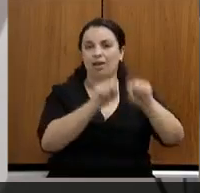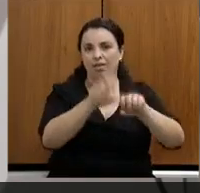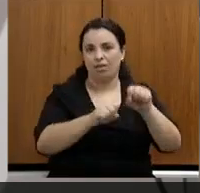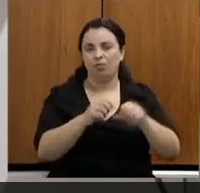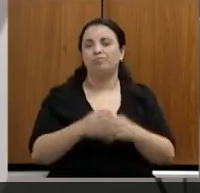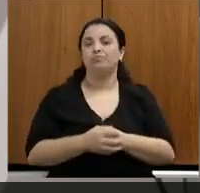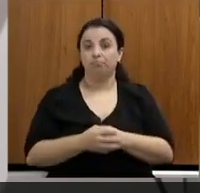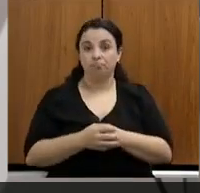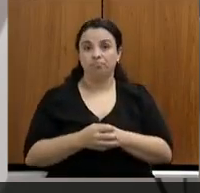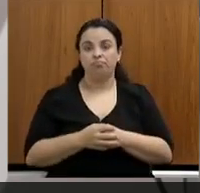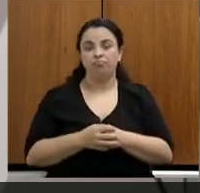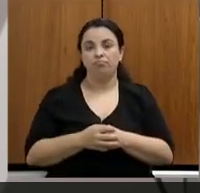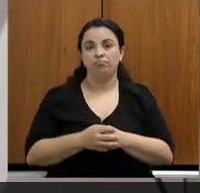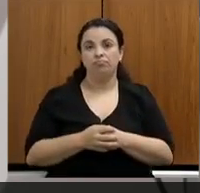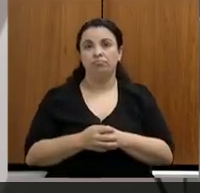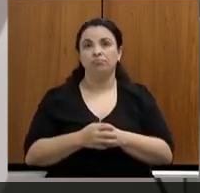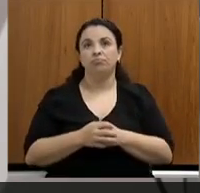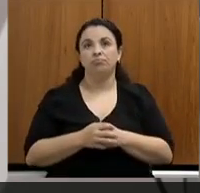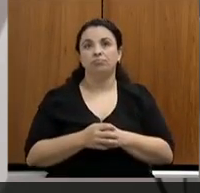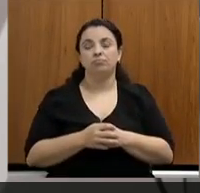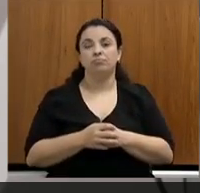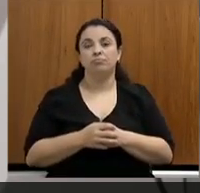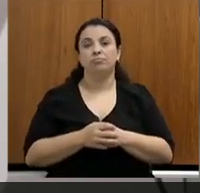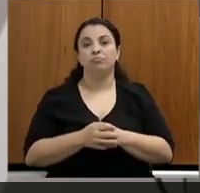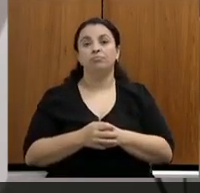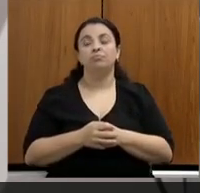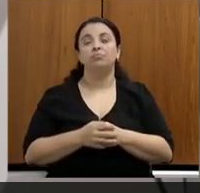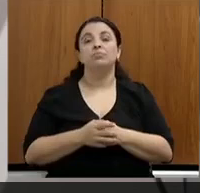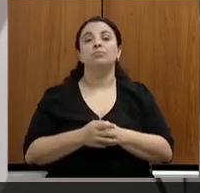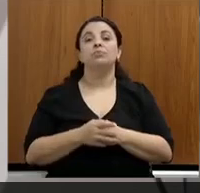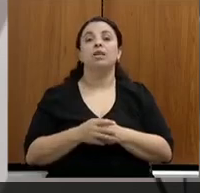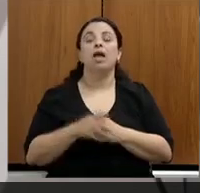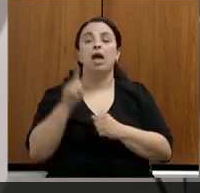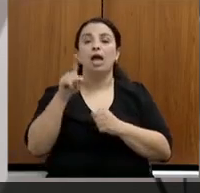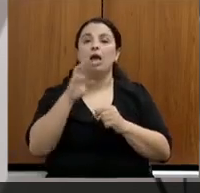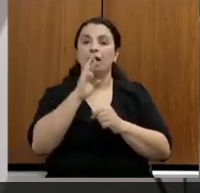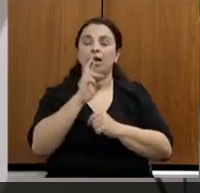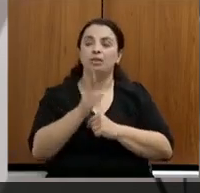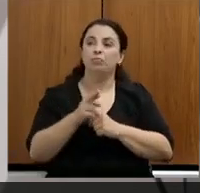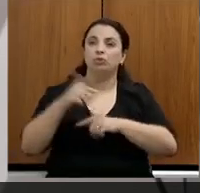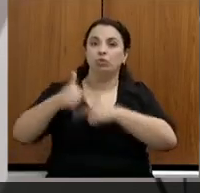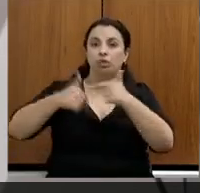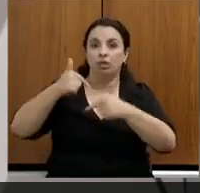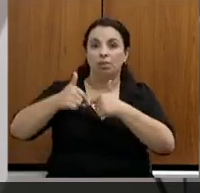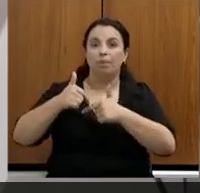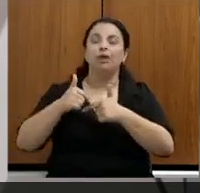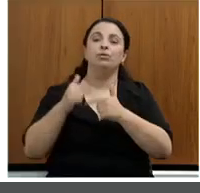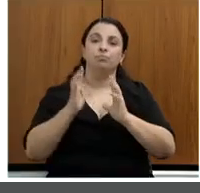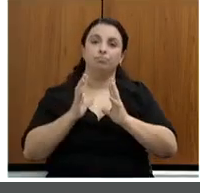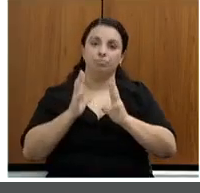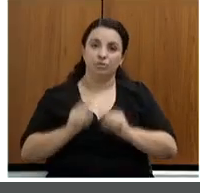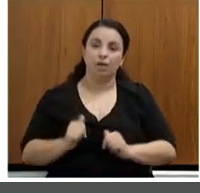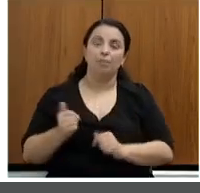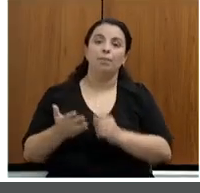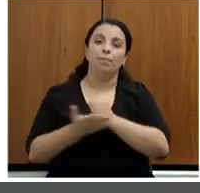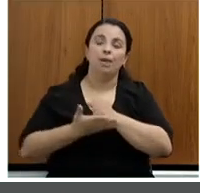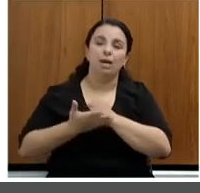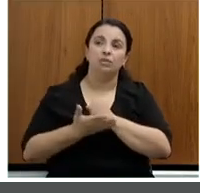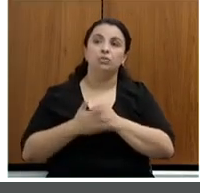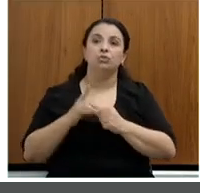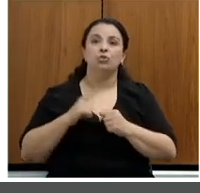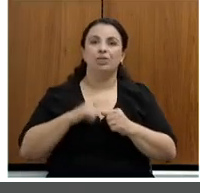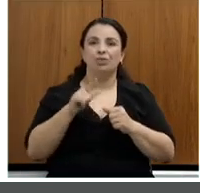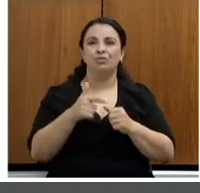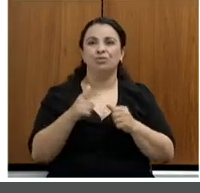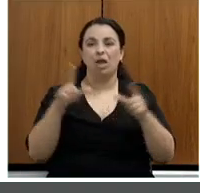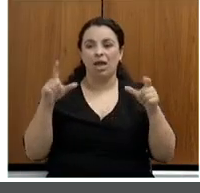Então, aqui os resultados do saneamento. Nós reduzimos, como eu mencionei, aproximadamente 40 lixões